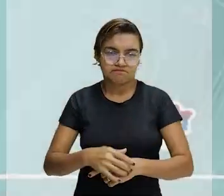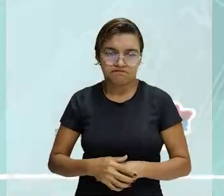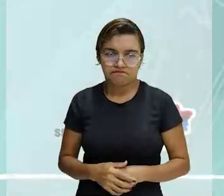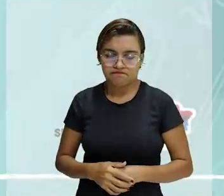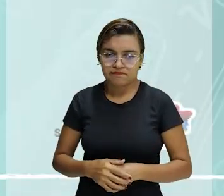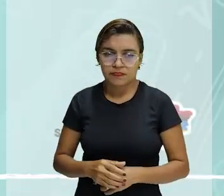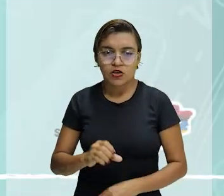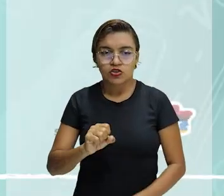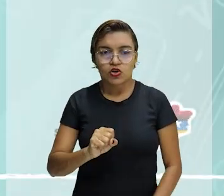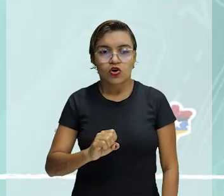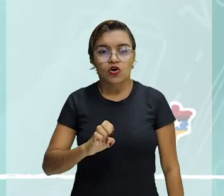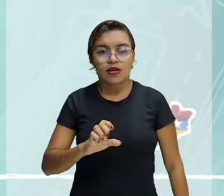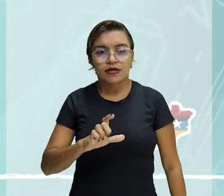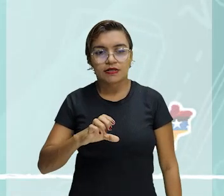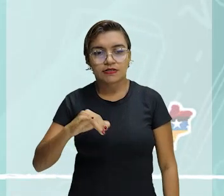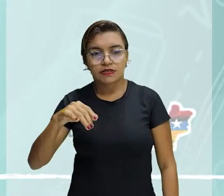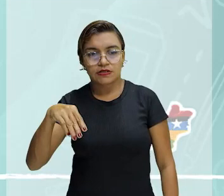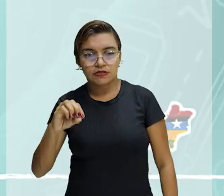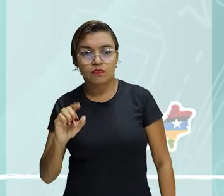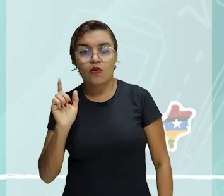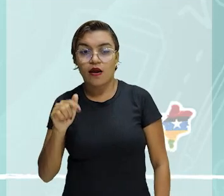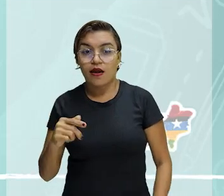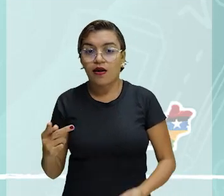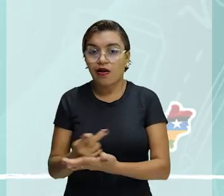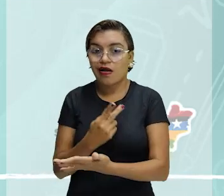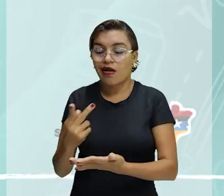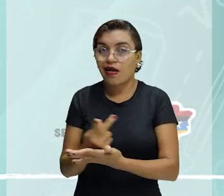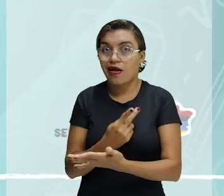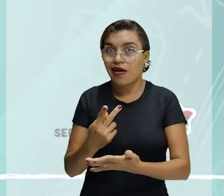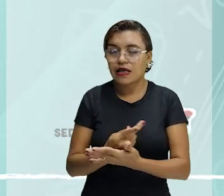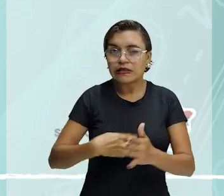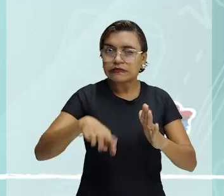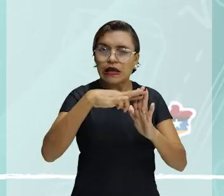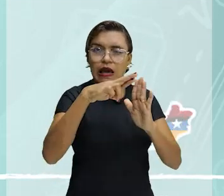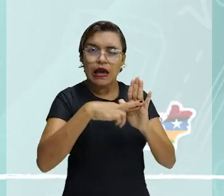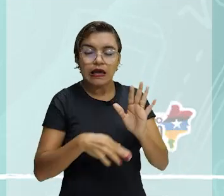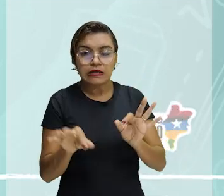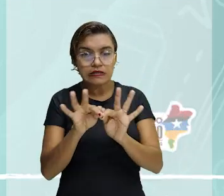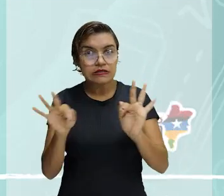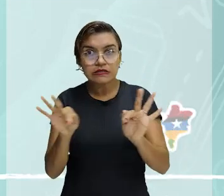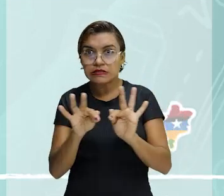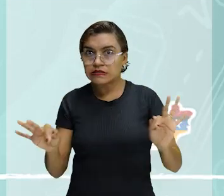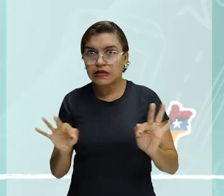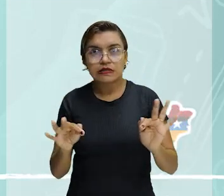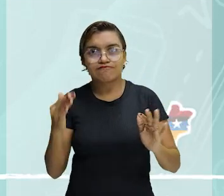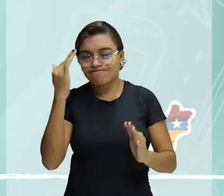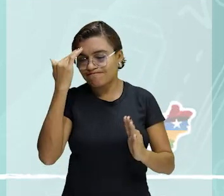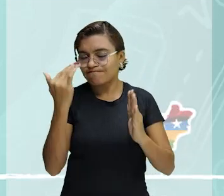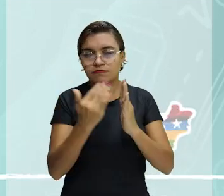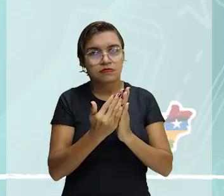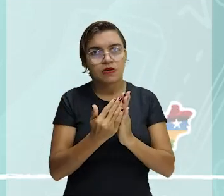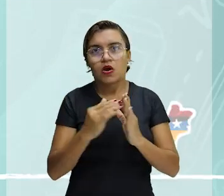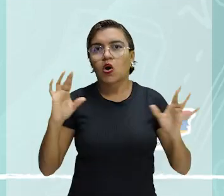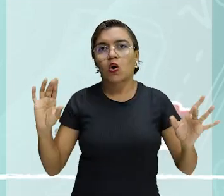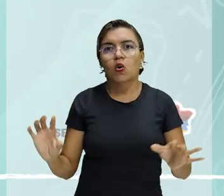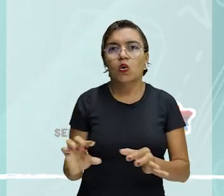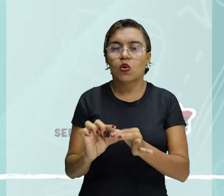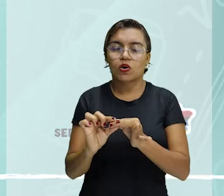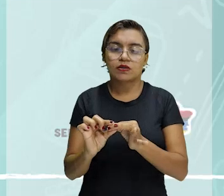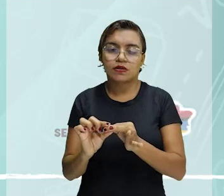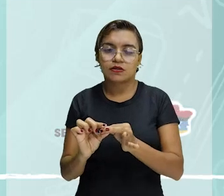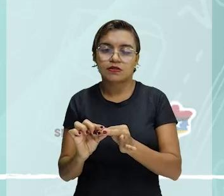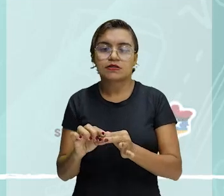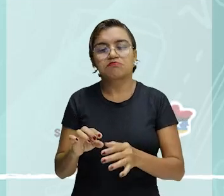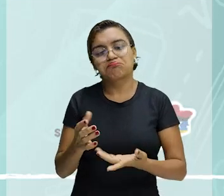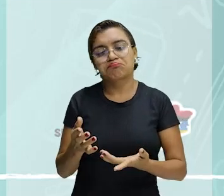E por último, o solecismo. É o erro que infringe as regras da sintaxe. Pode ser de concordância, regência ou de colocação